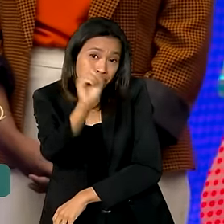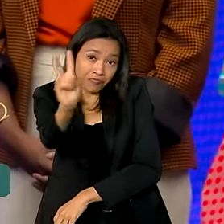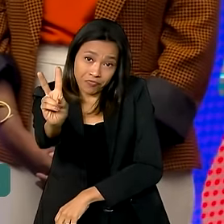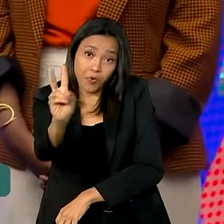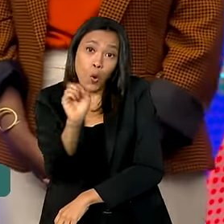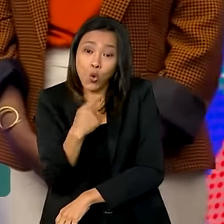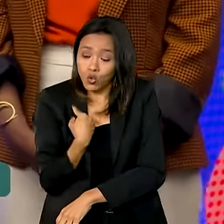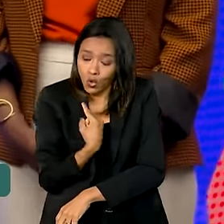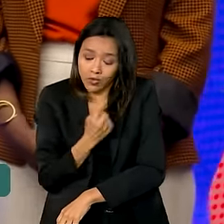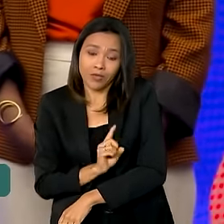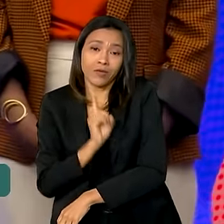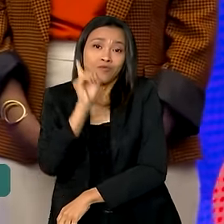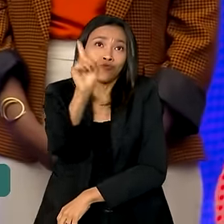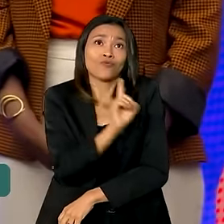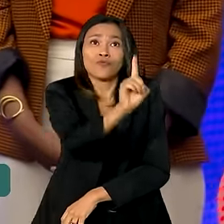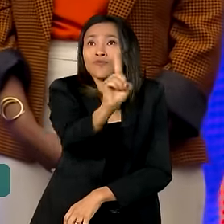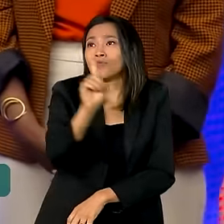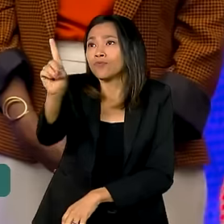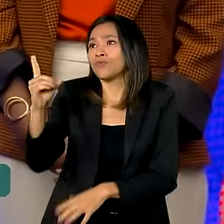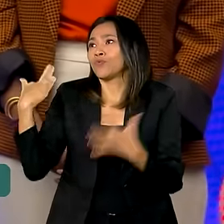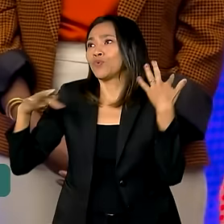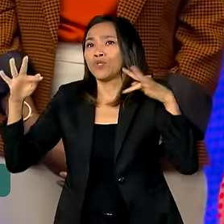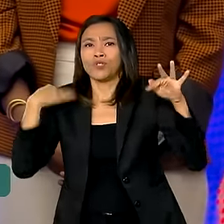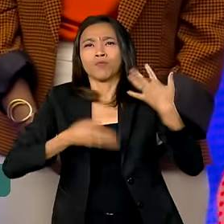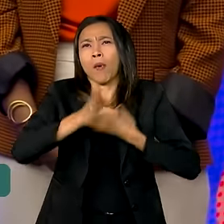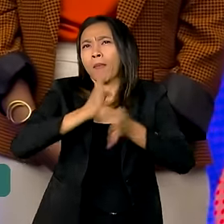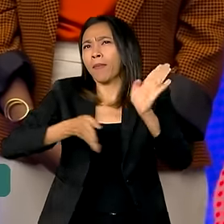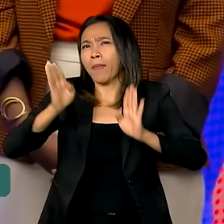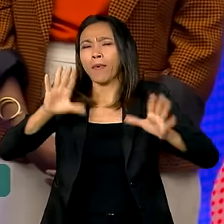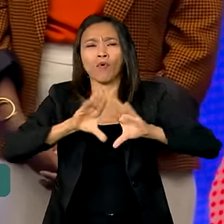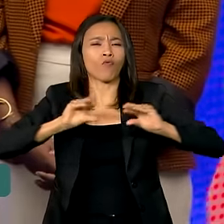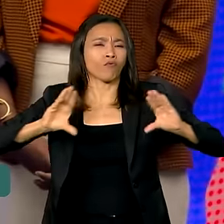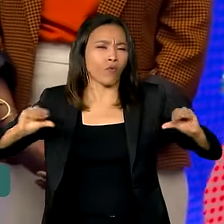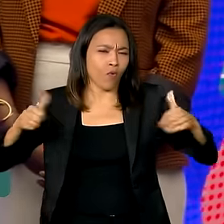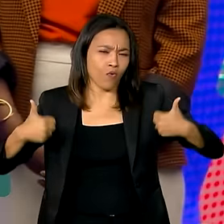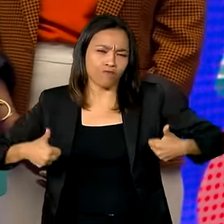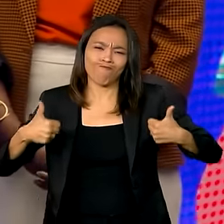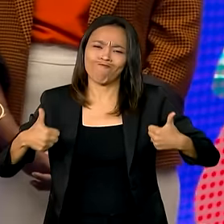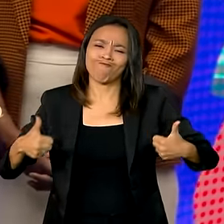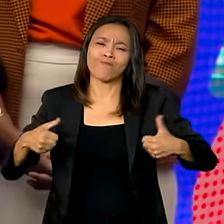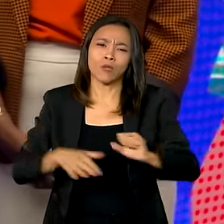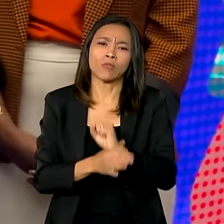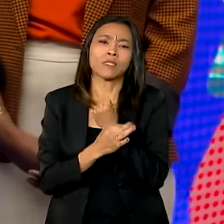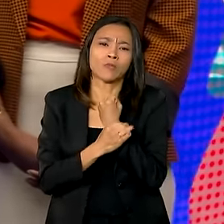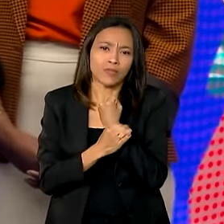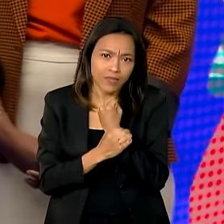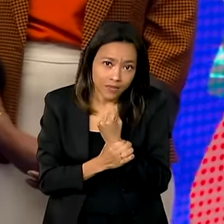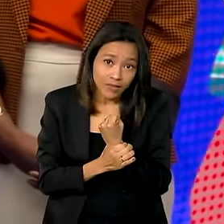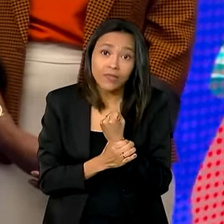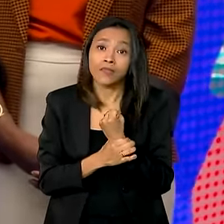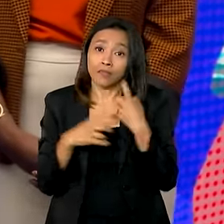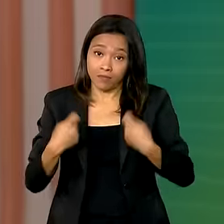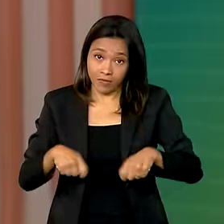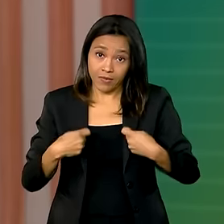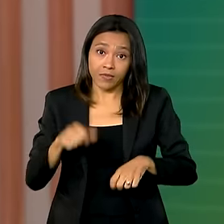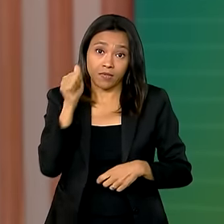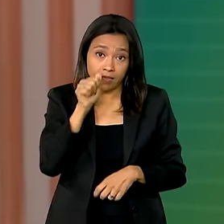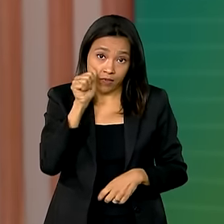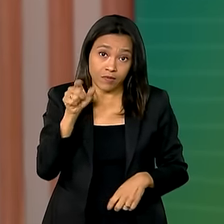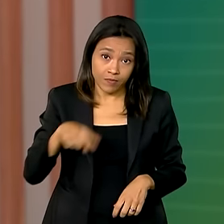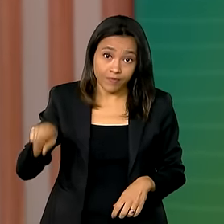pode fazer turismo com todo o conforto, com toda a infraestrutura e com toda a segurança que elas precisam.